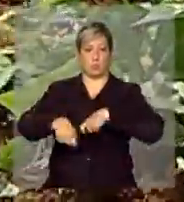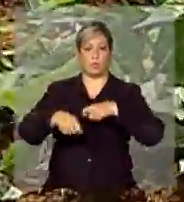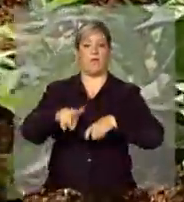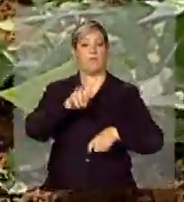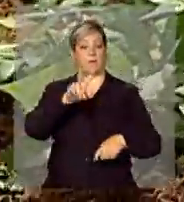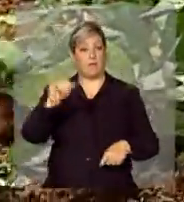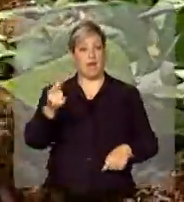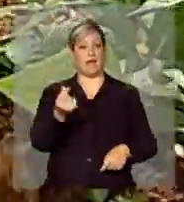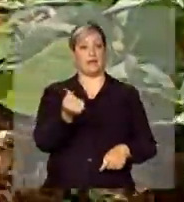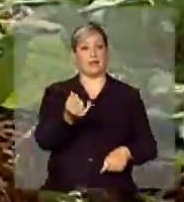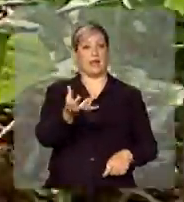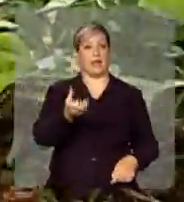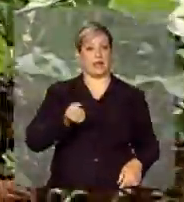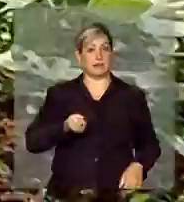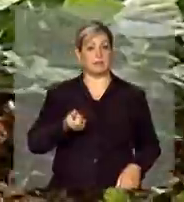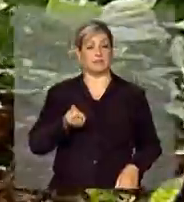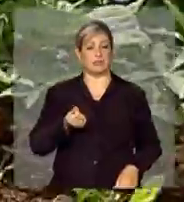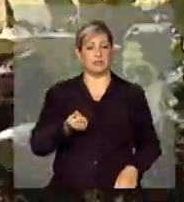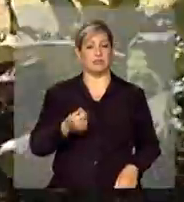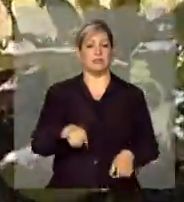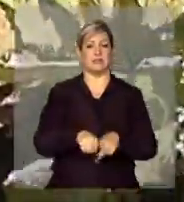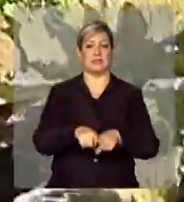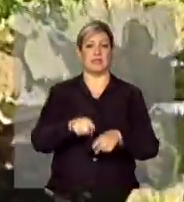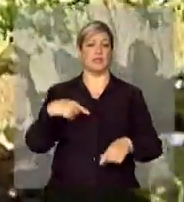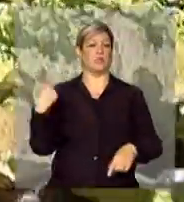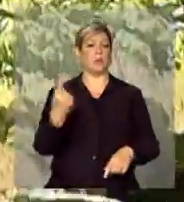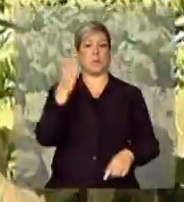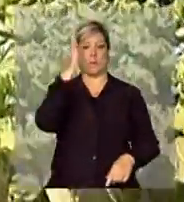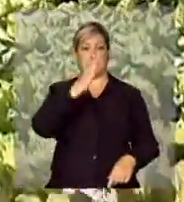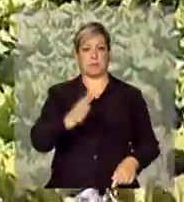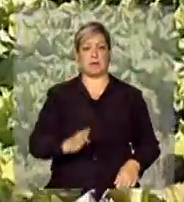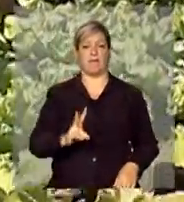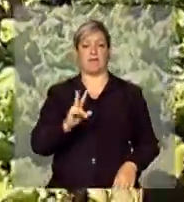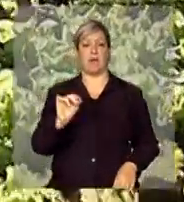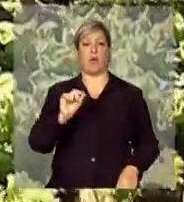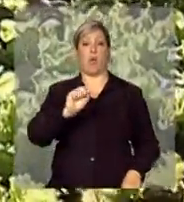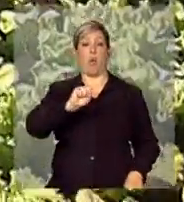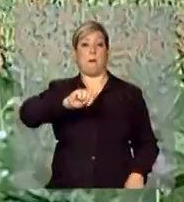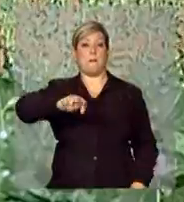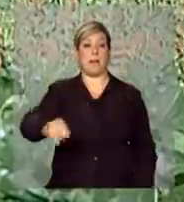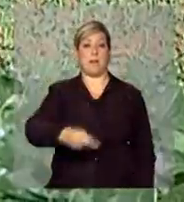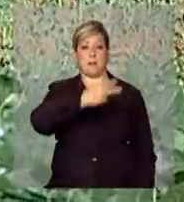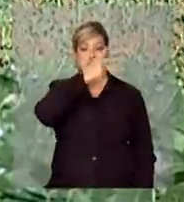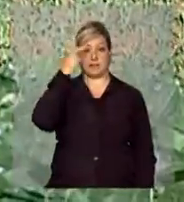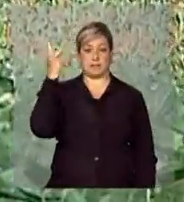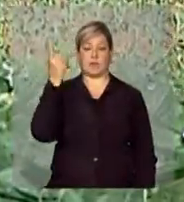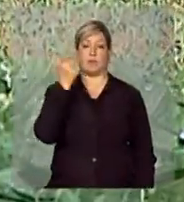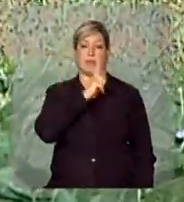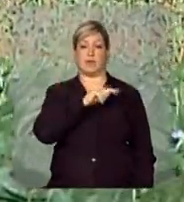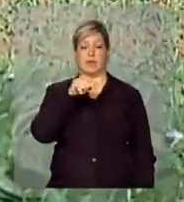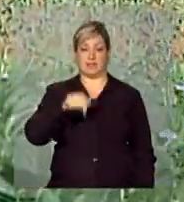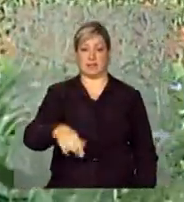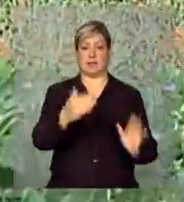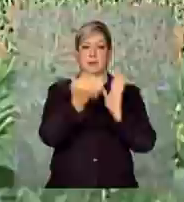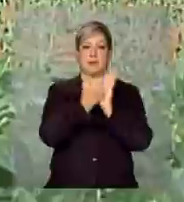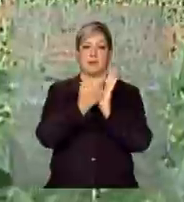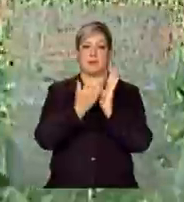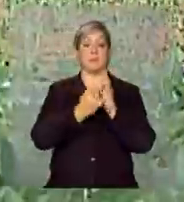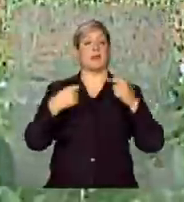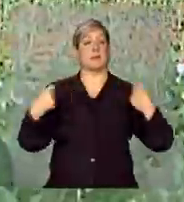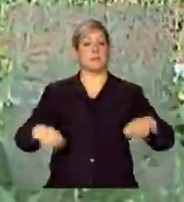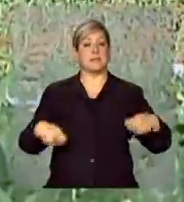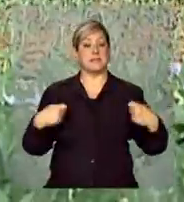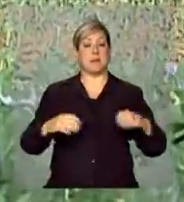beneficiadas. E em todo o país serão 8 milhões de pessoas. Para ter acesso ao programa, é